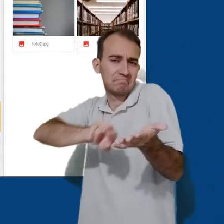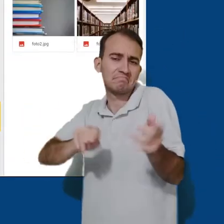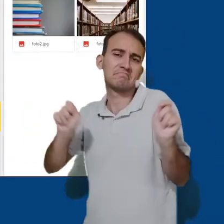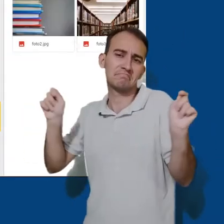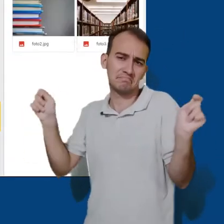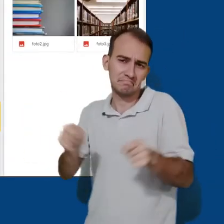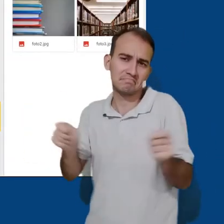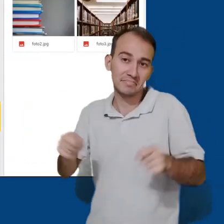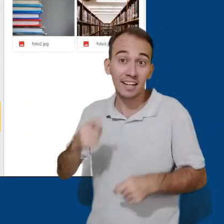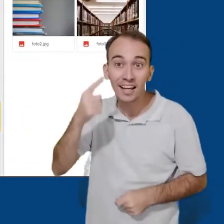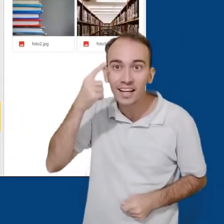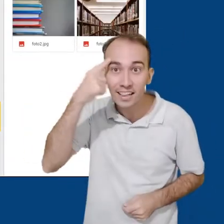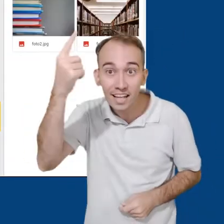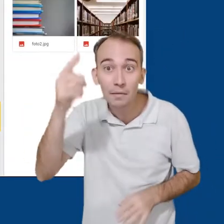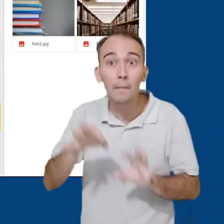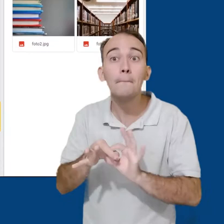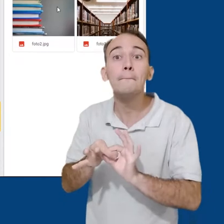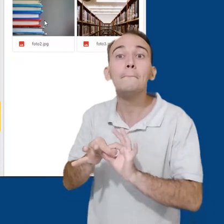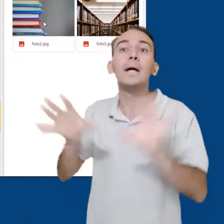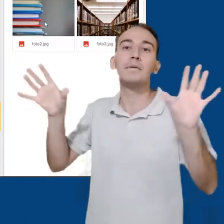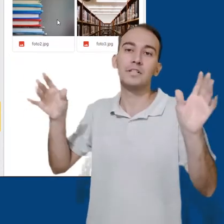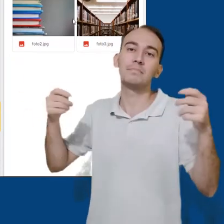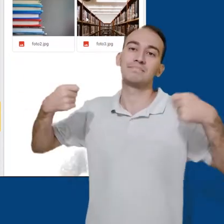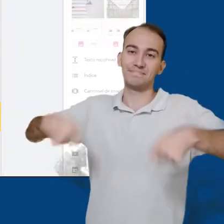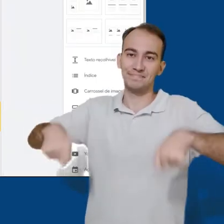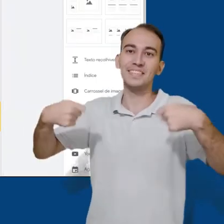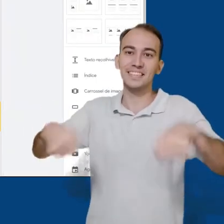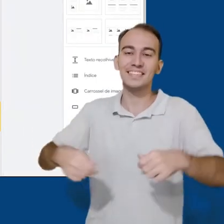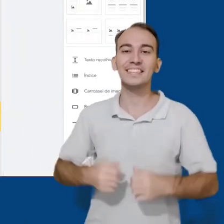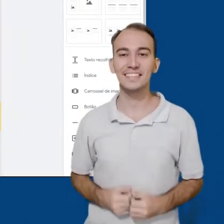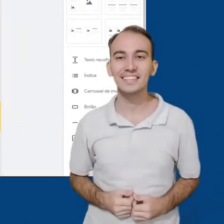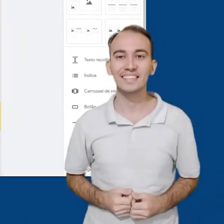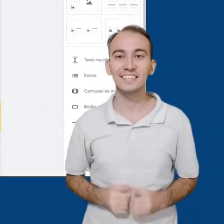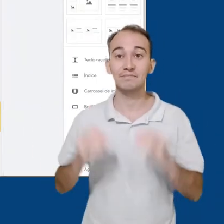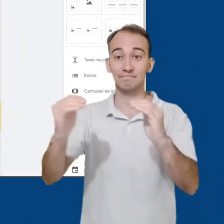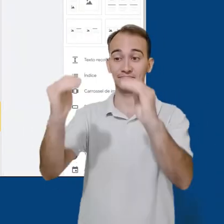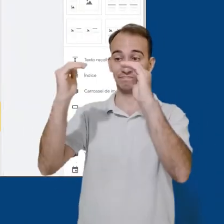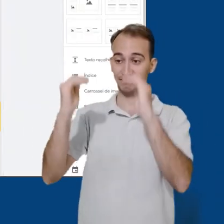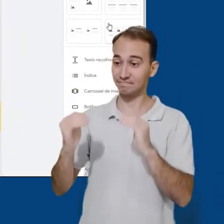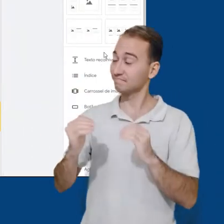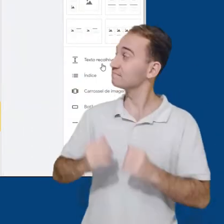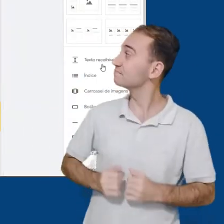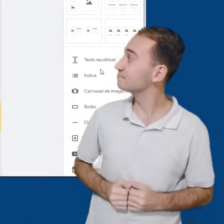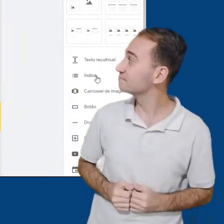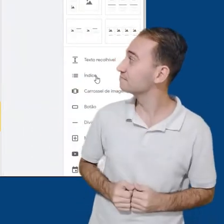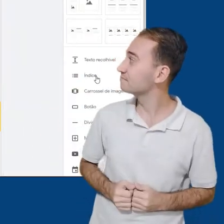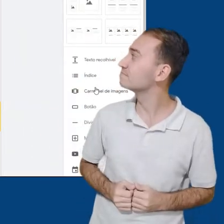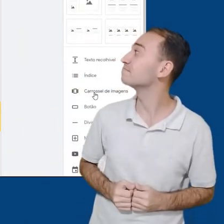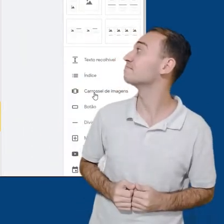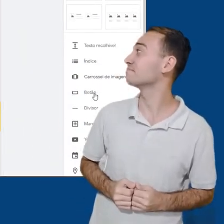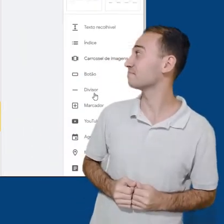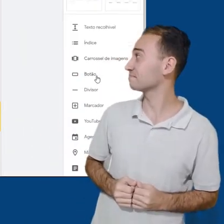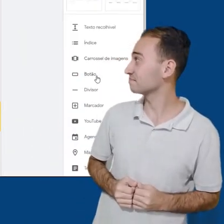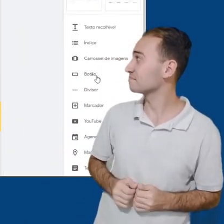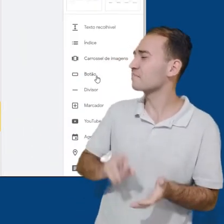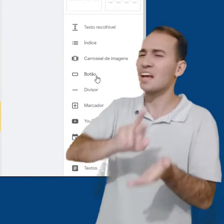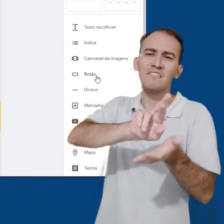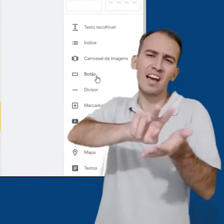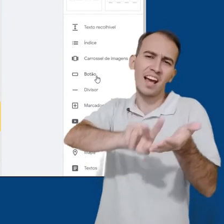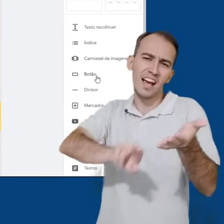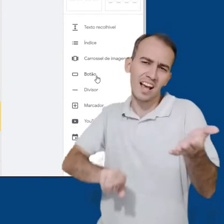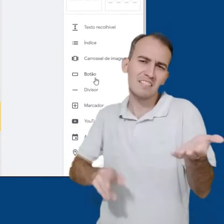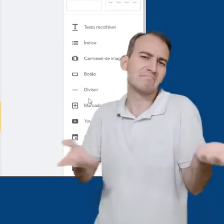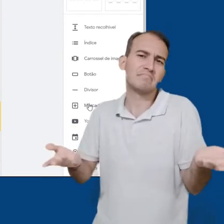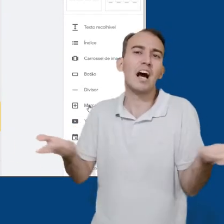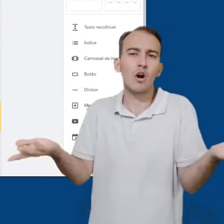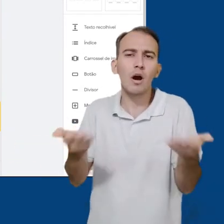entanto, é importante ressaltar que a permissão esteja livre ao público. Logo abaixo, temos opções variadas de elementos para um site. Irei